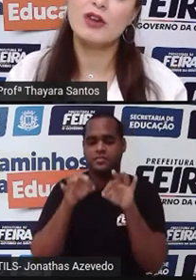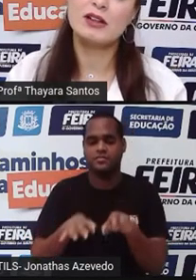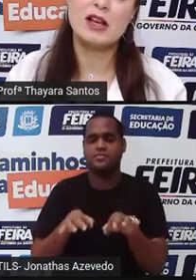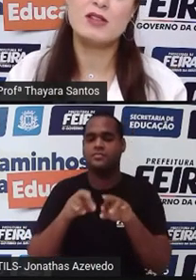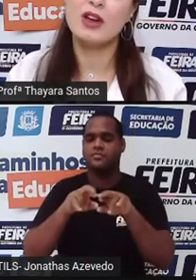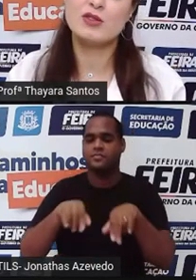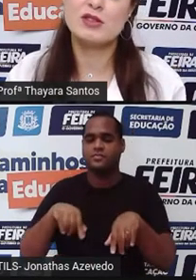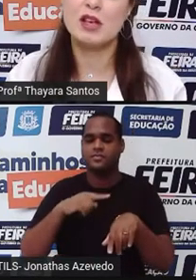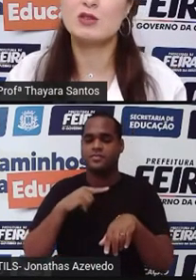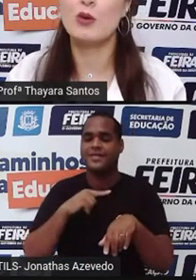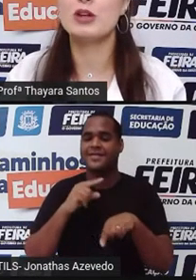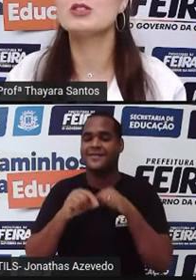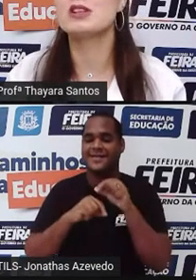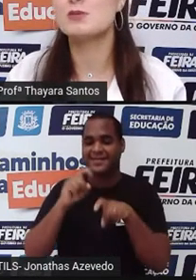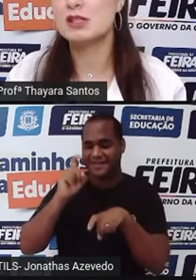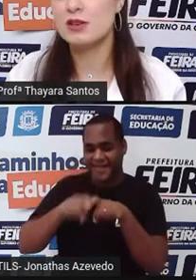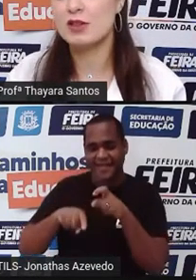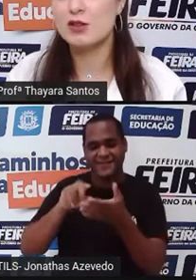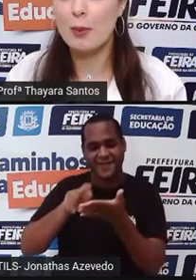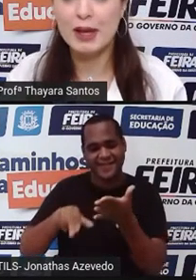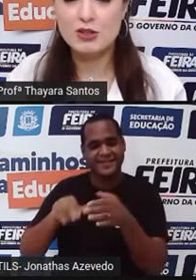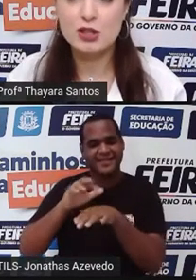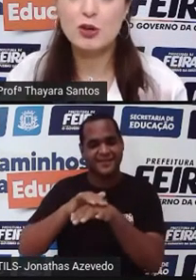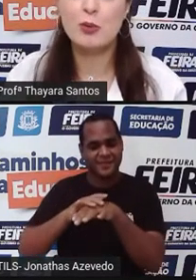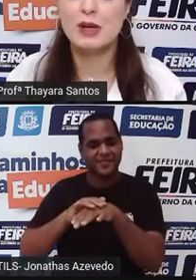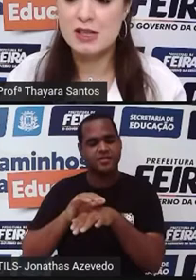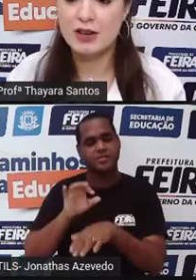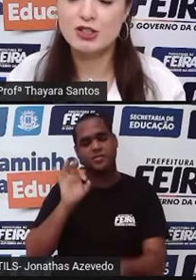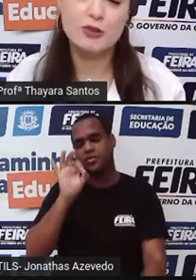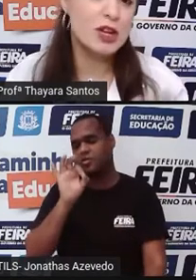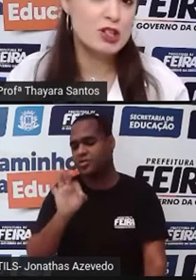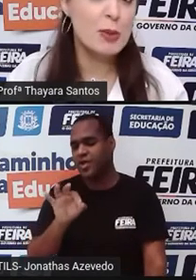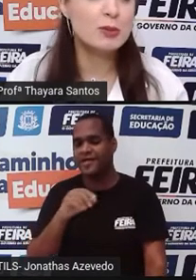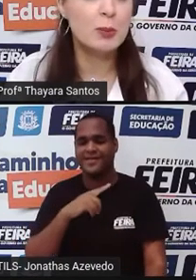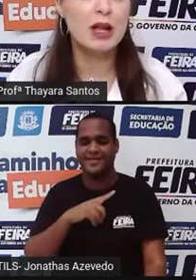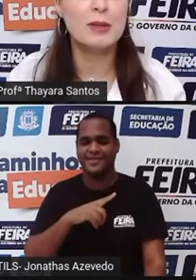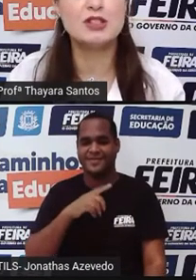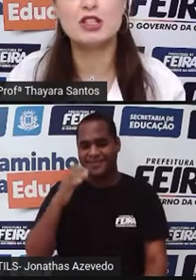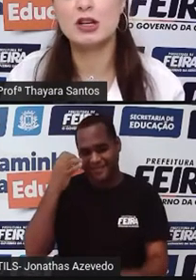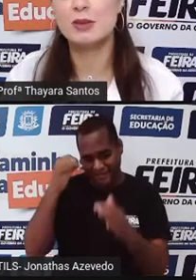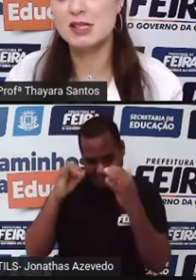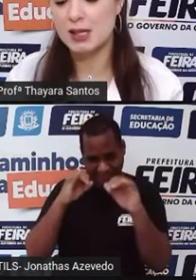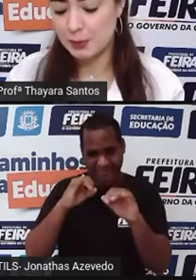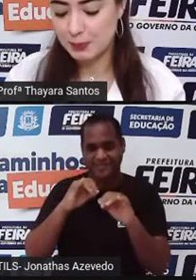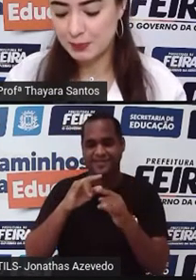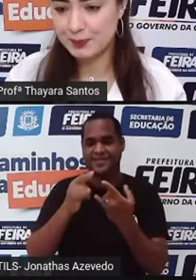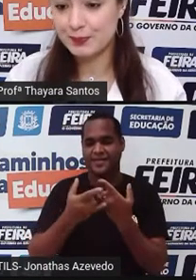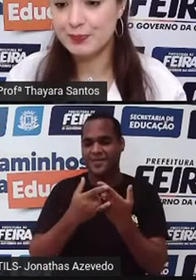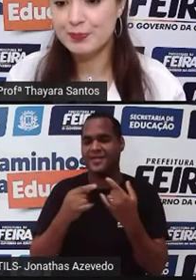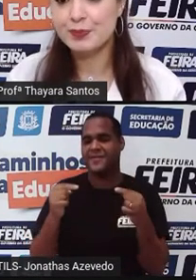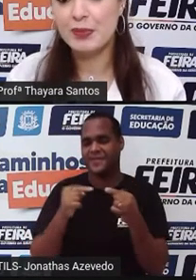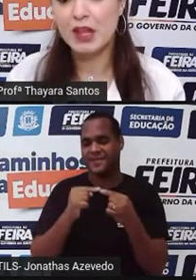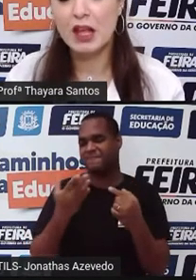infecções sexualmente transmissíveis. Somente o preservativo, que é chamado popularmente de camisinha.